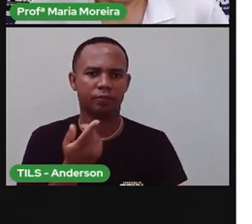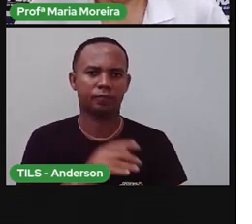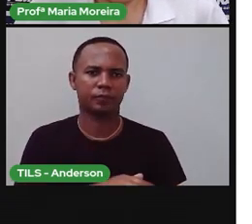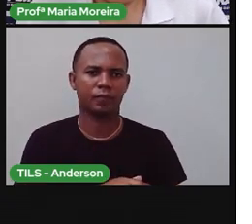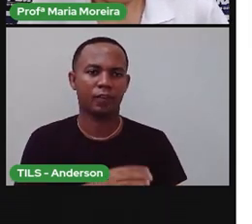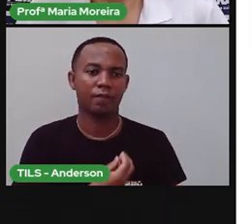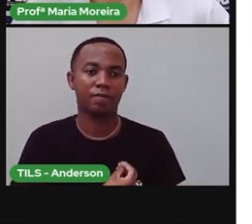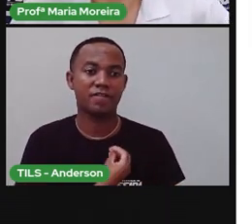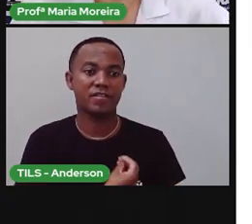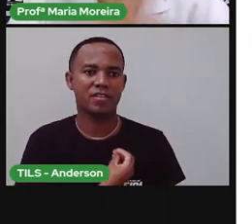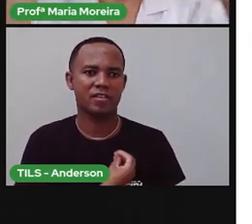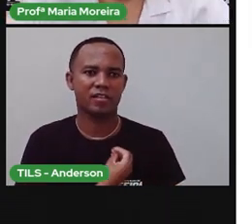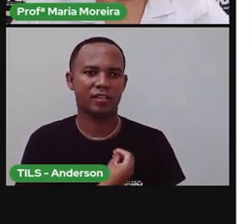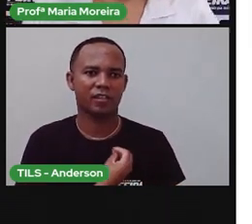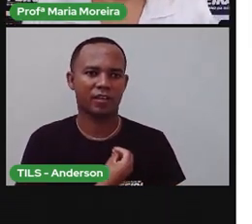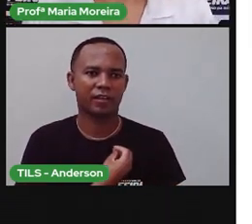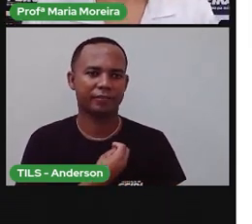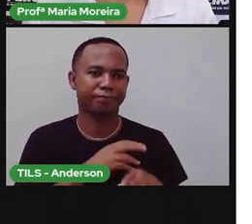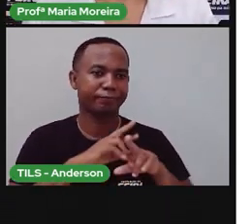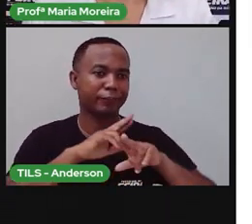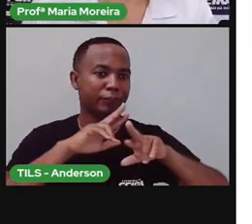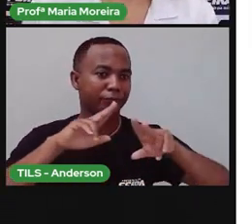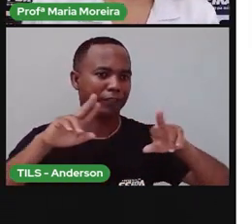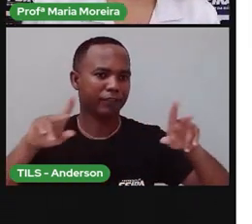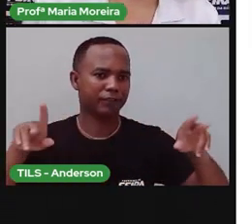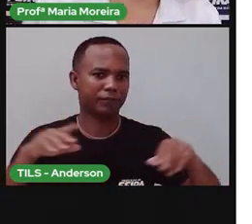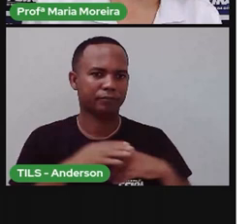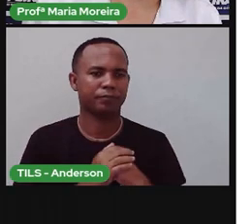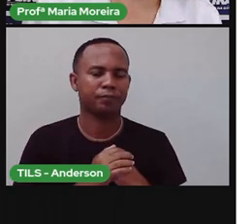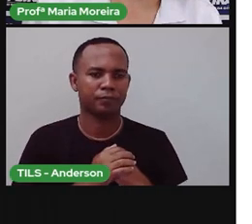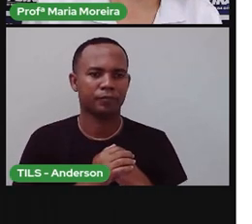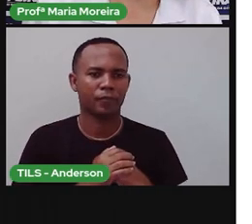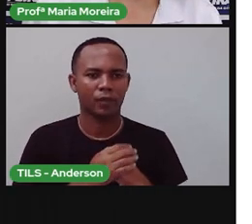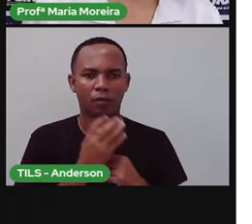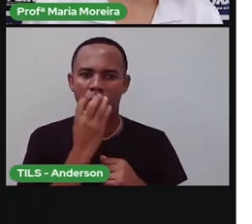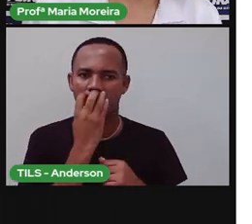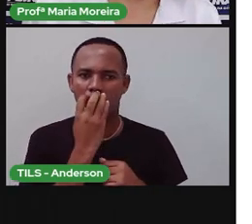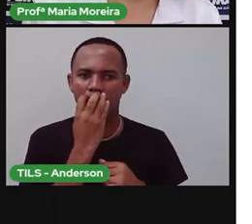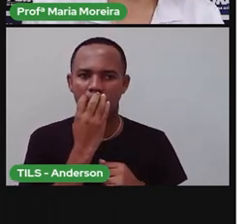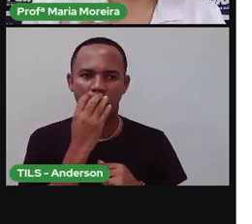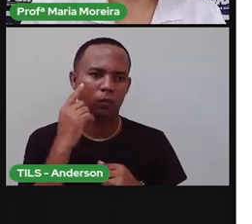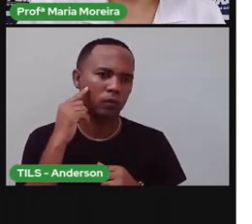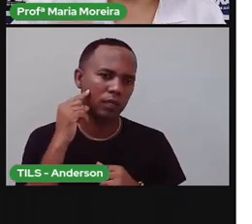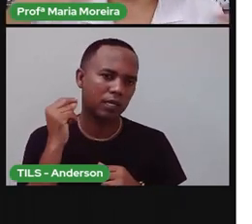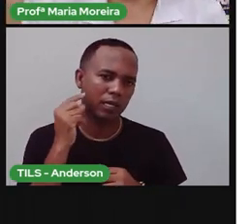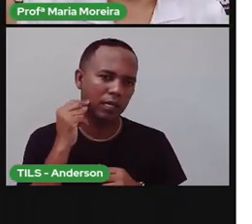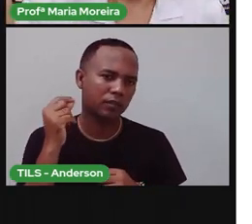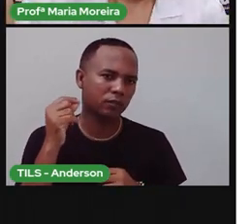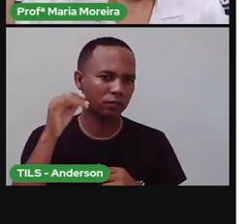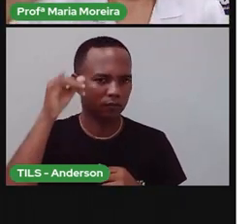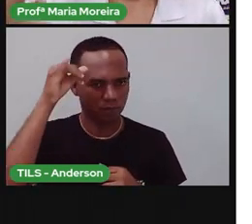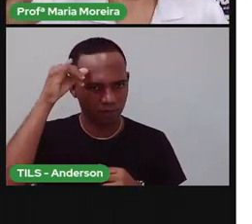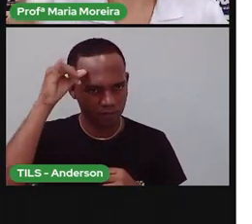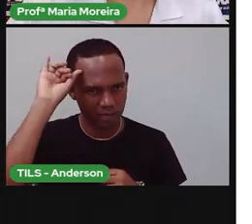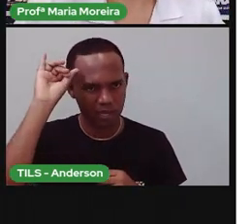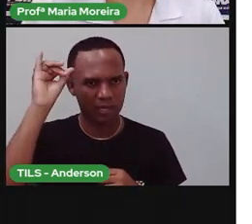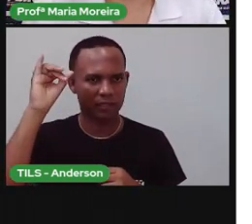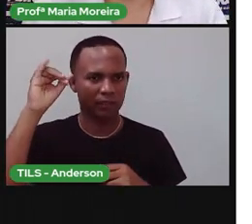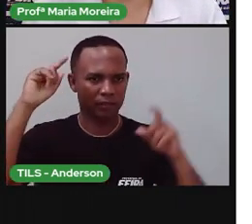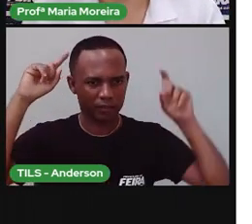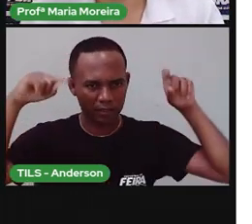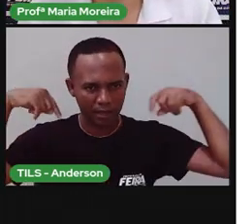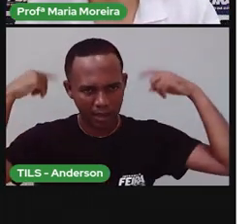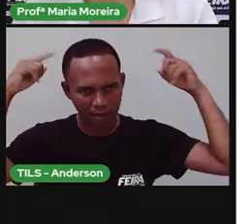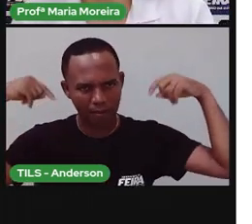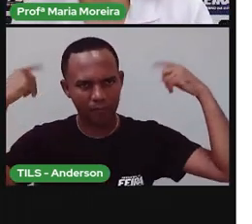Do ser vivo, do ser humano. Porque o cachorro, o gato, a vaca, a cabra, são